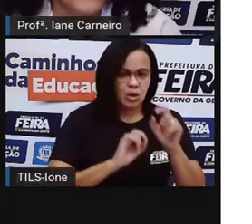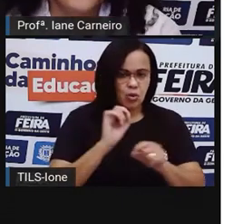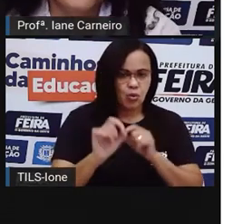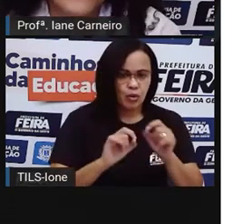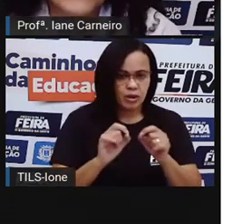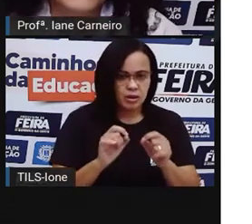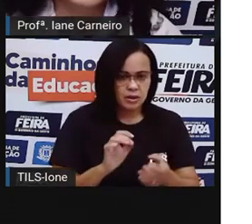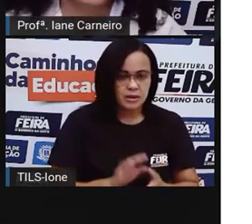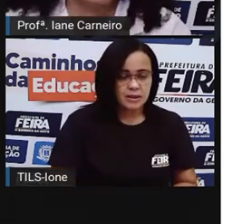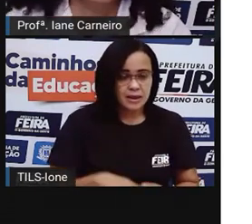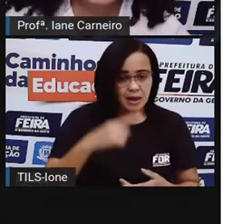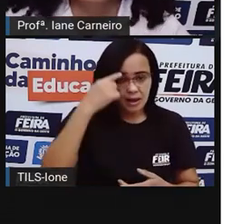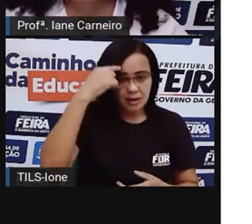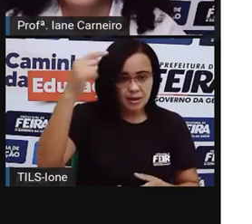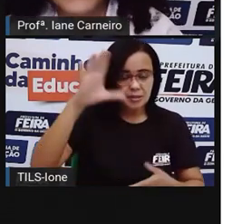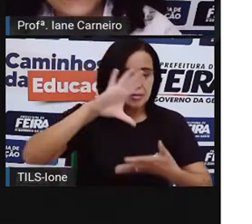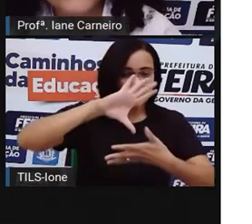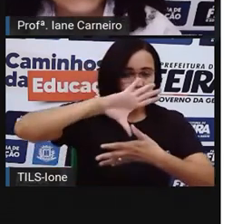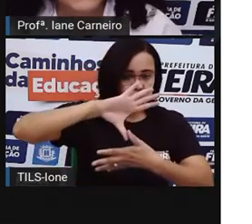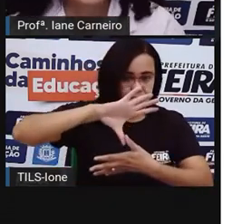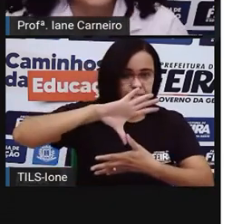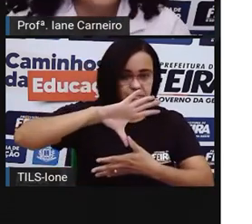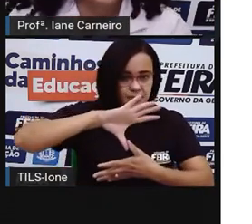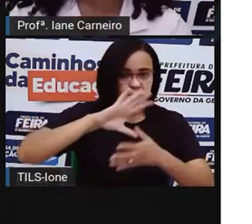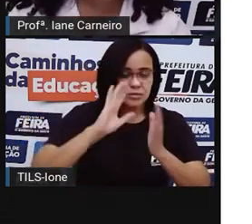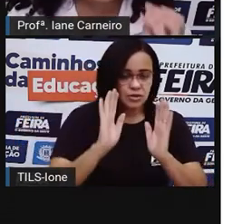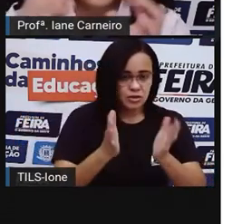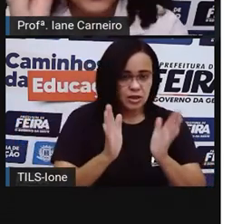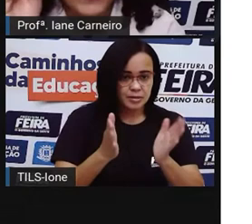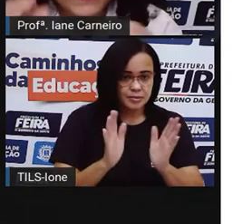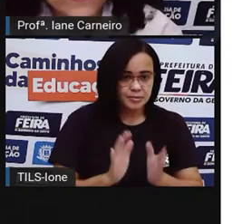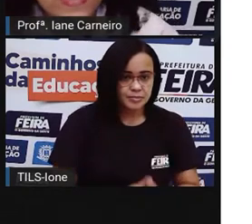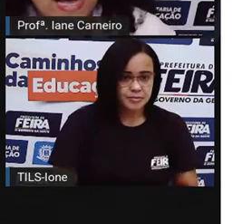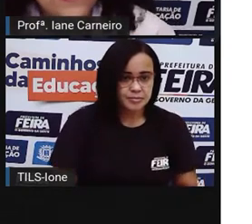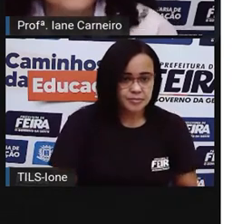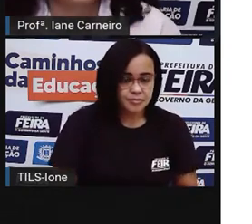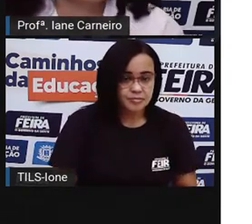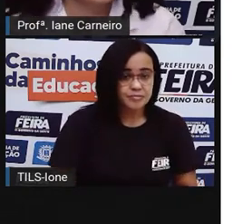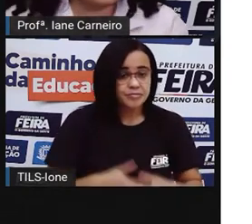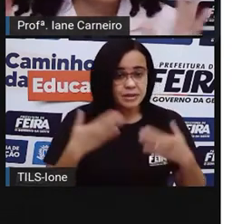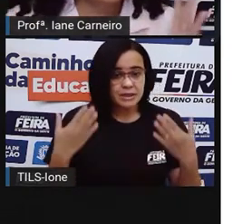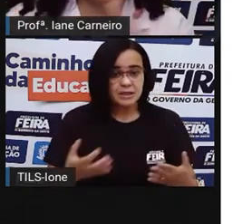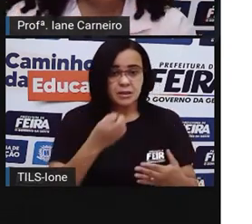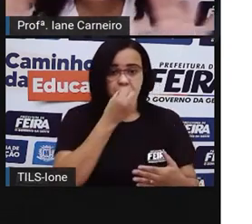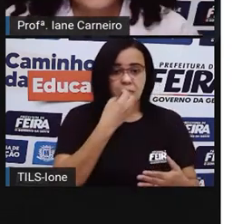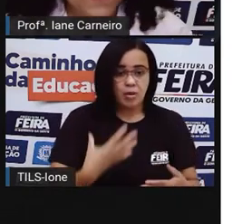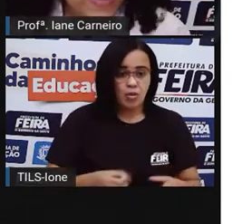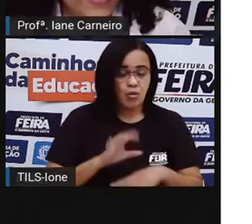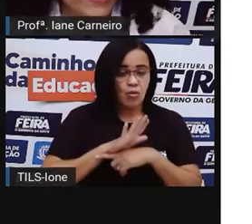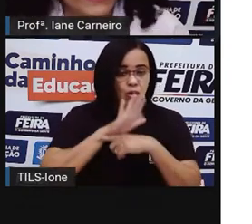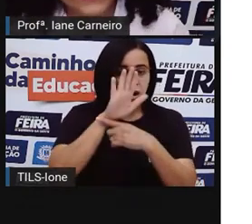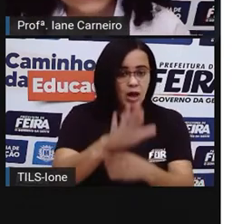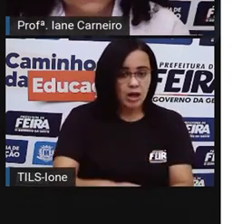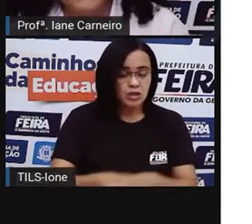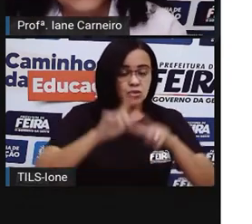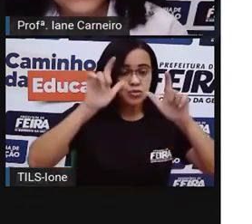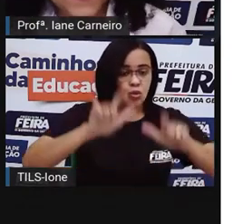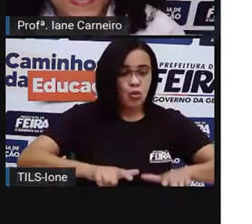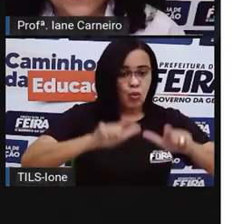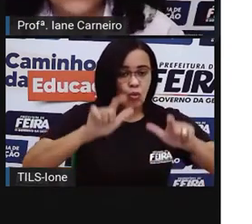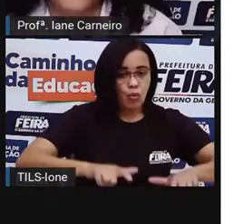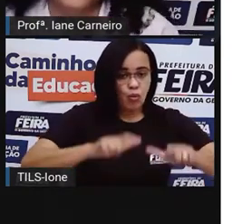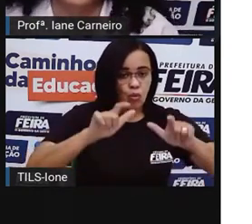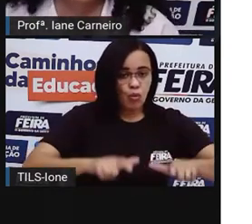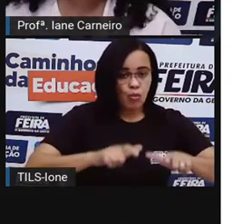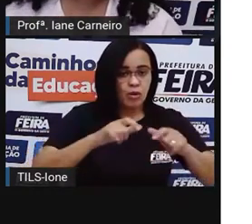E a Pró falou com vocês que a coordenada geográfica, ela serve para a gente localizar, né? Algo em algum espaço, em determinado